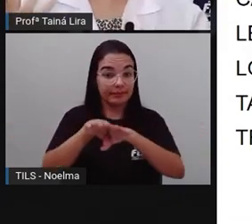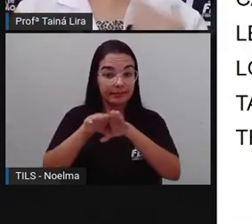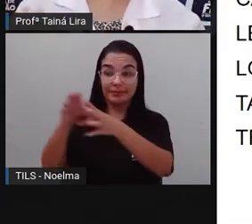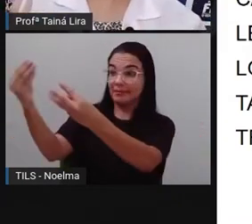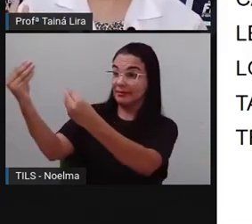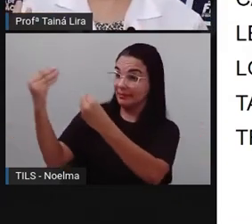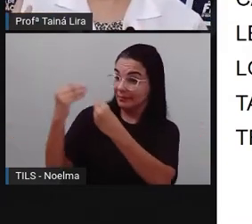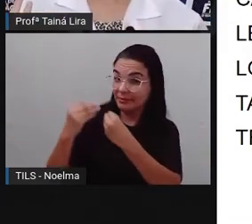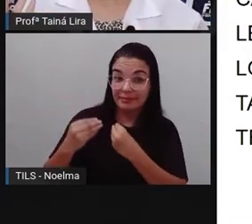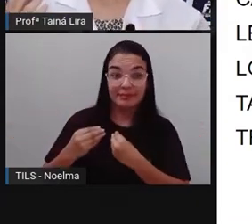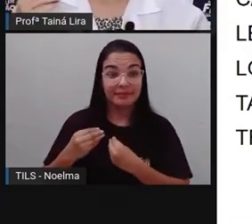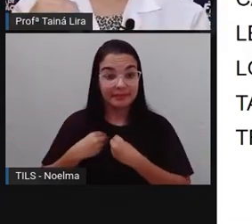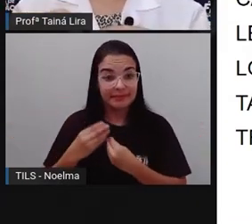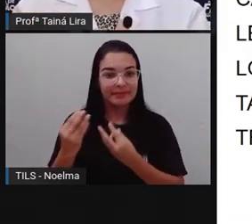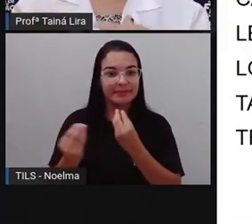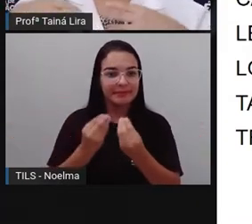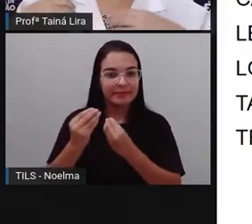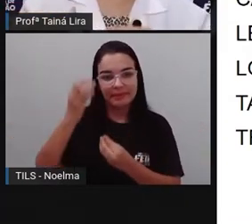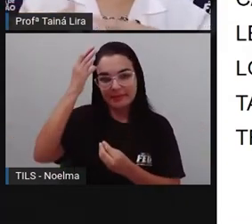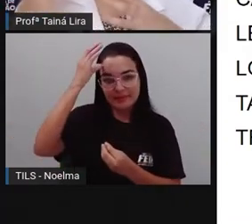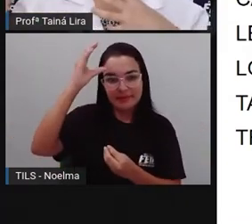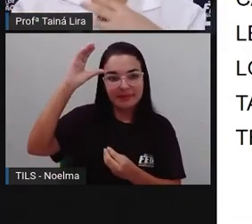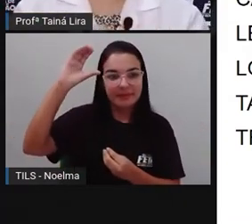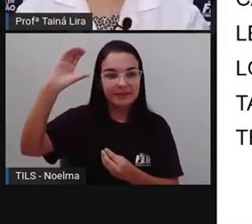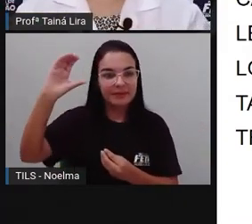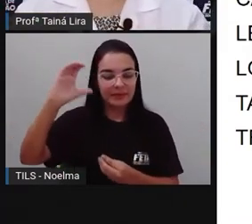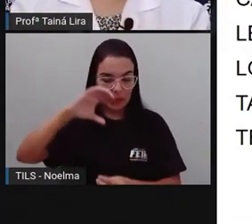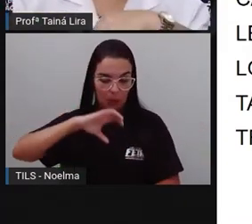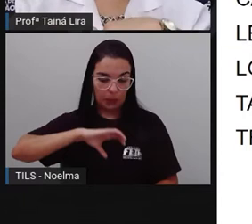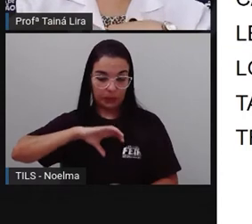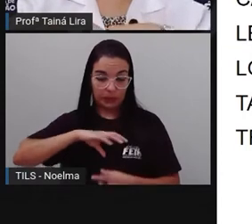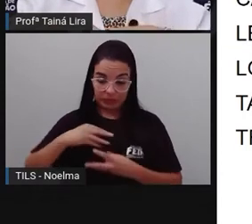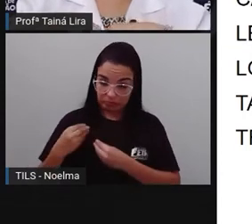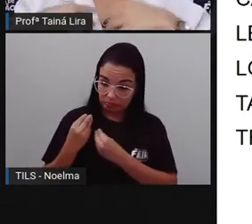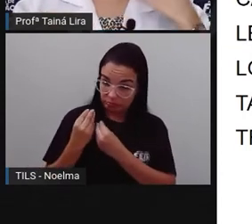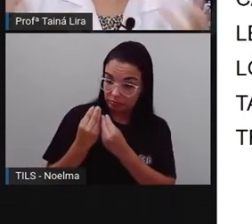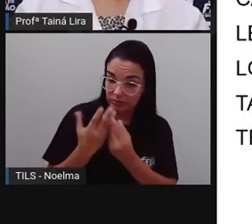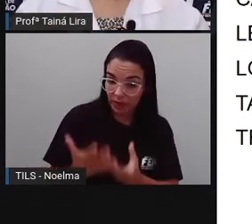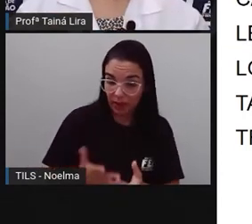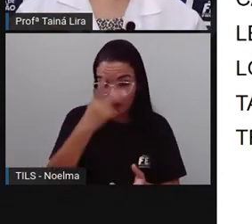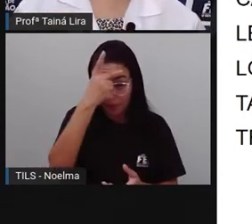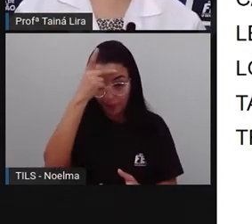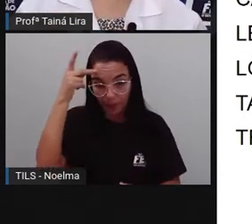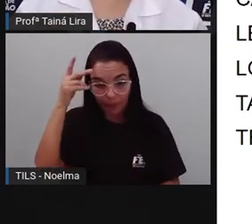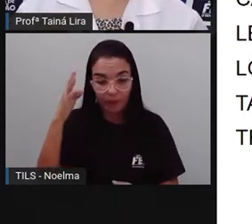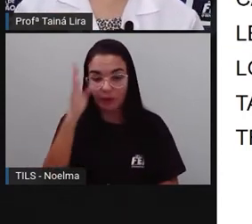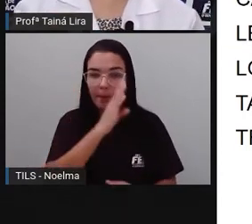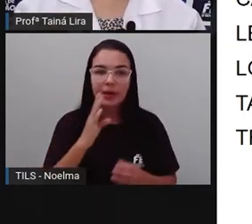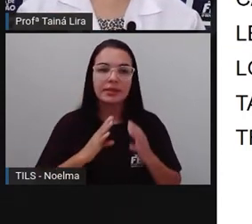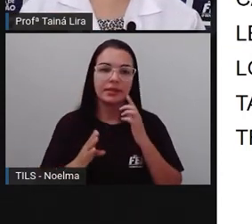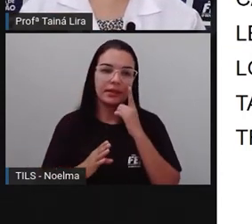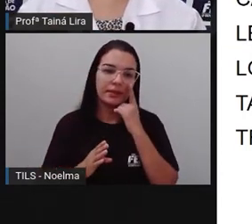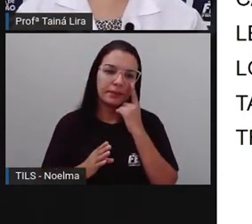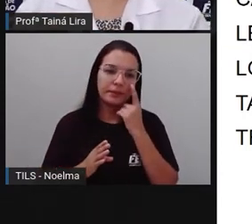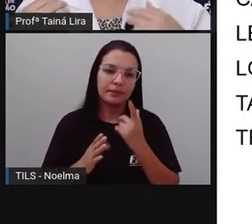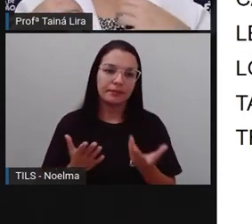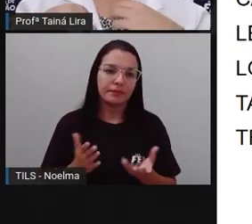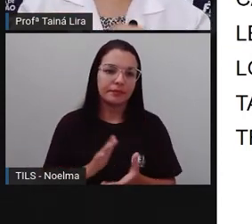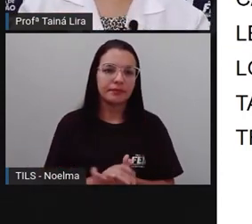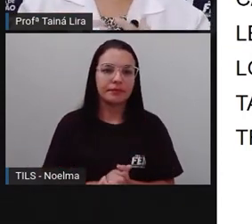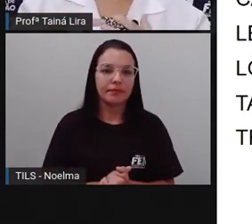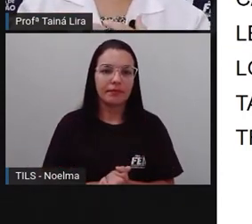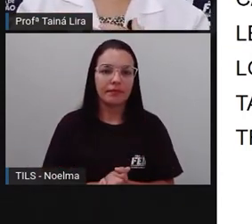fazemos aqui que são tradições que vieram dos portugueses e muitas vezes nós nem sabemos, não é verdade? Então, olha aí um exemplo.